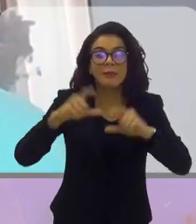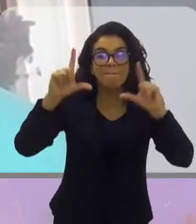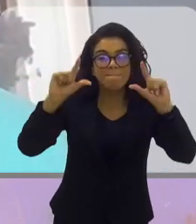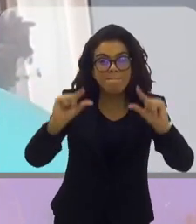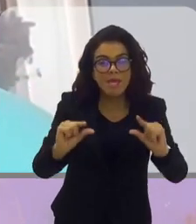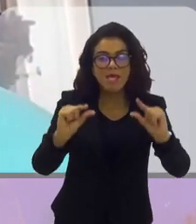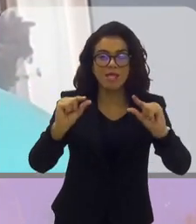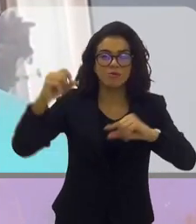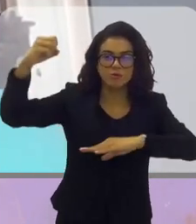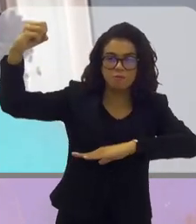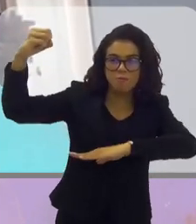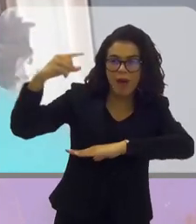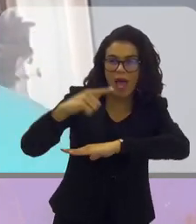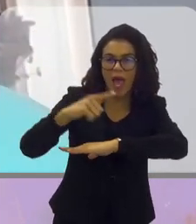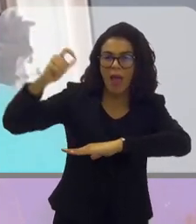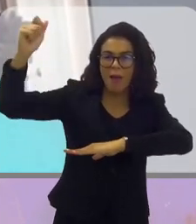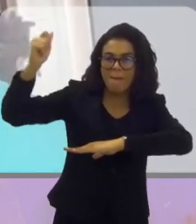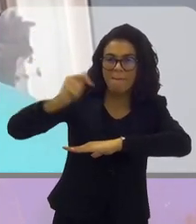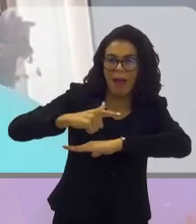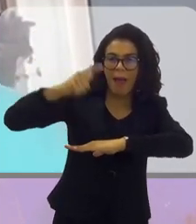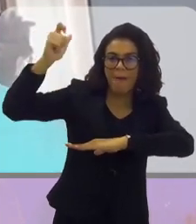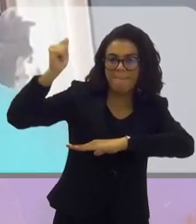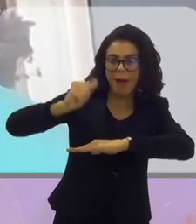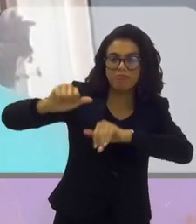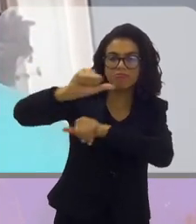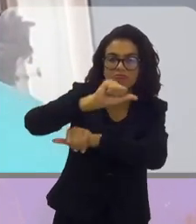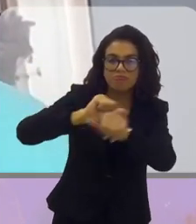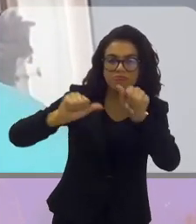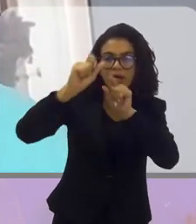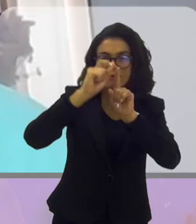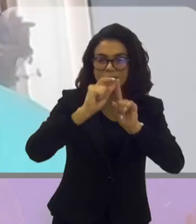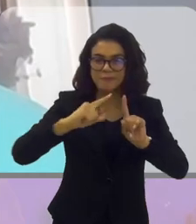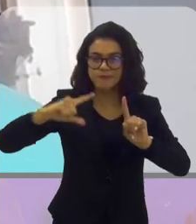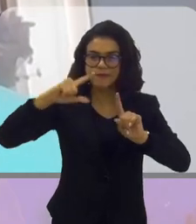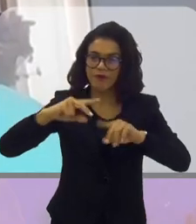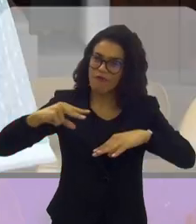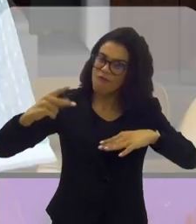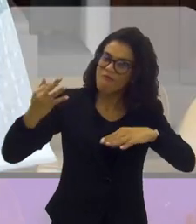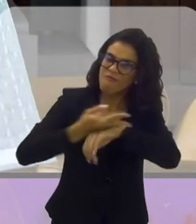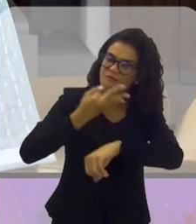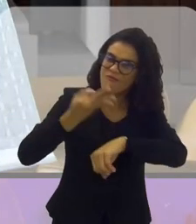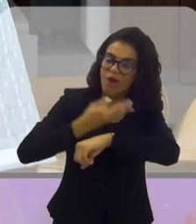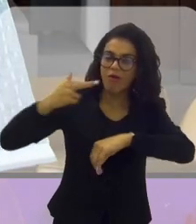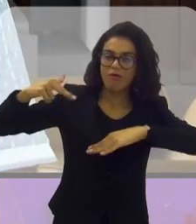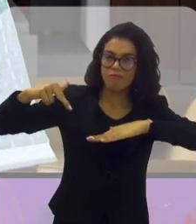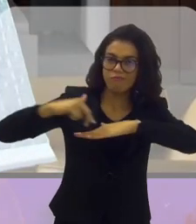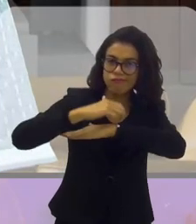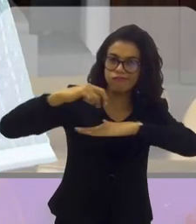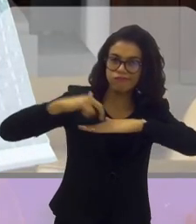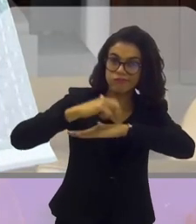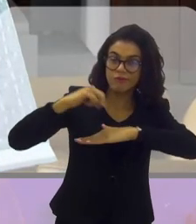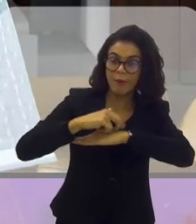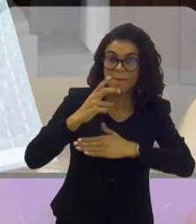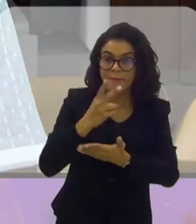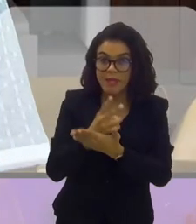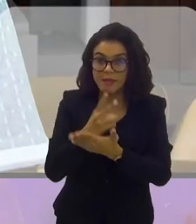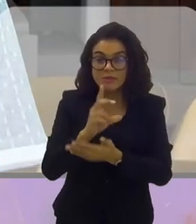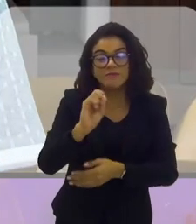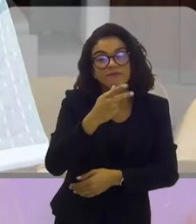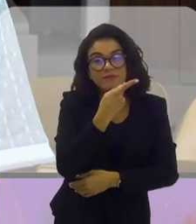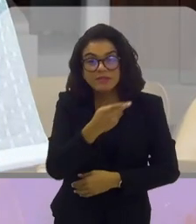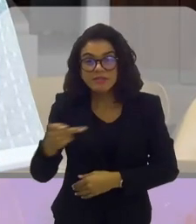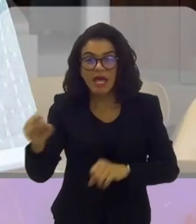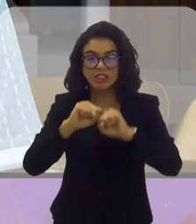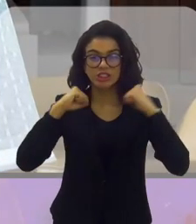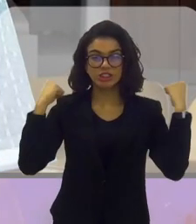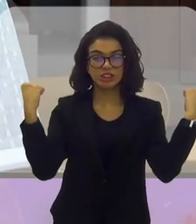muito menos luz para poder fotossintetizar e se manter saudáveis e suportar o pisoteio. Ainda assim, se você